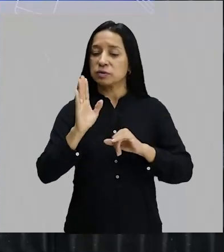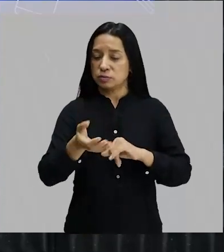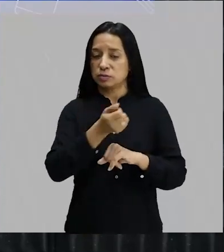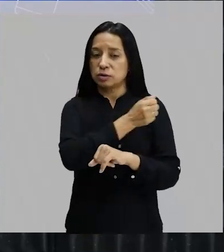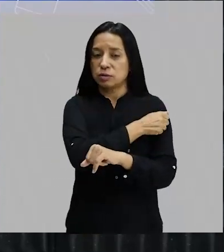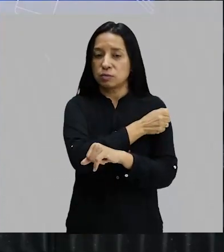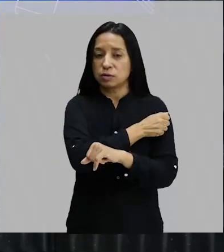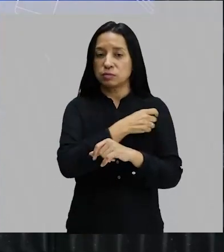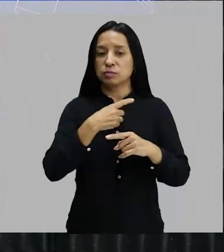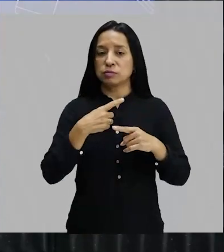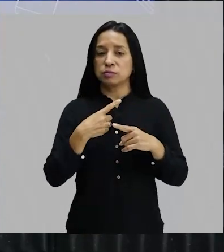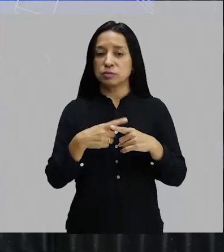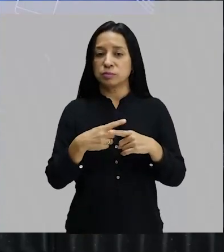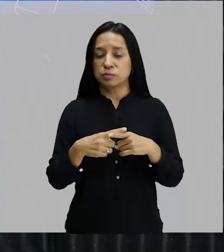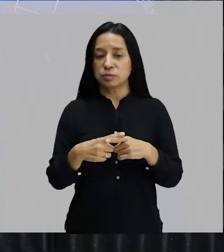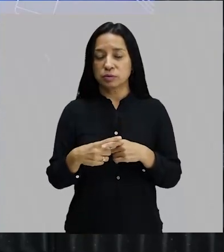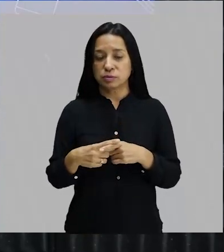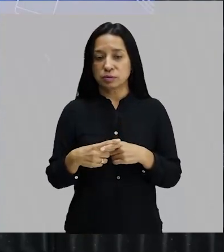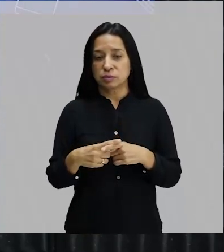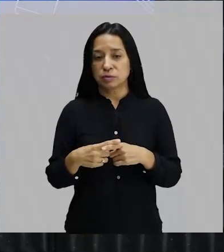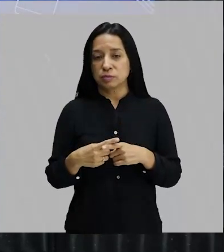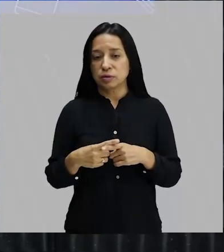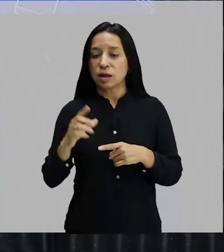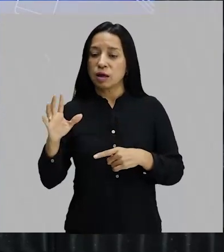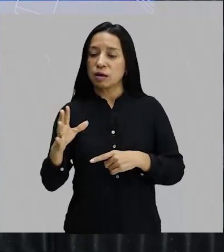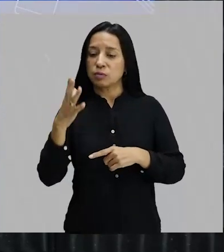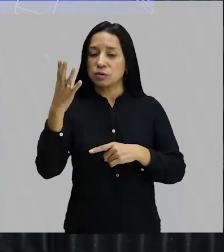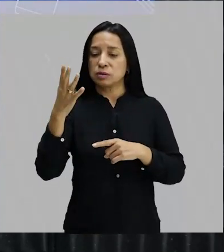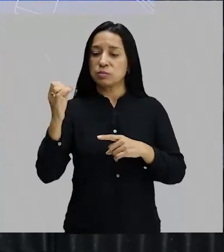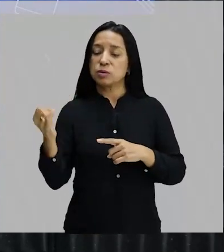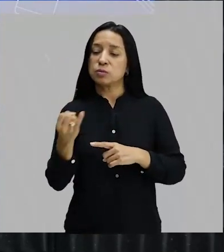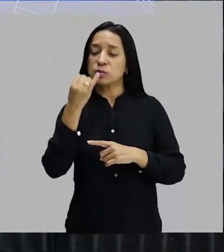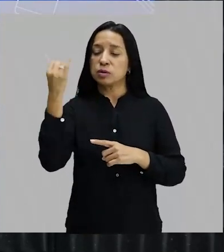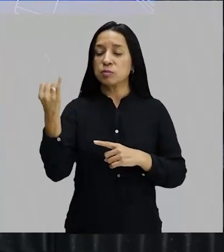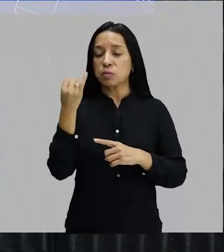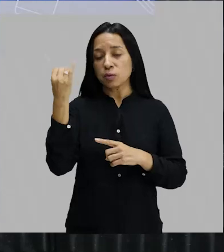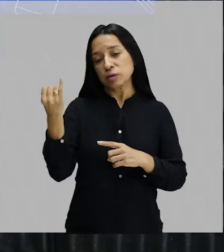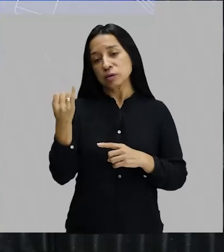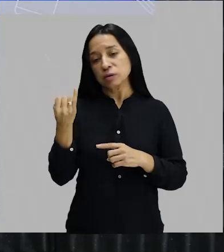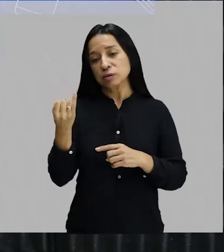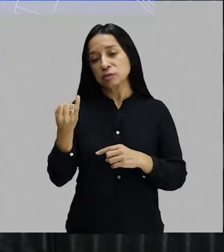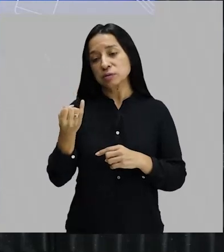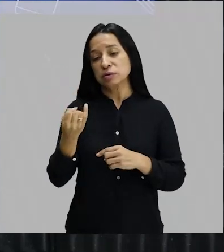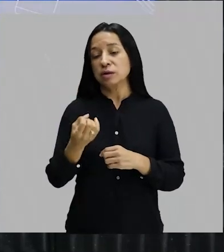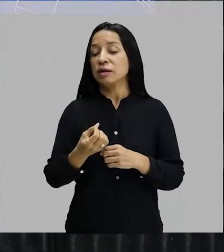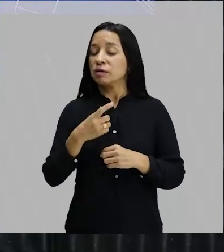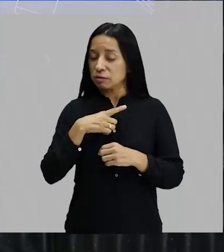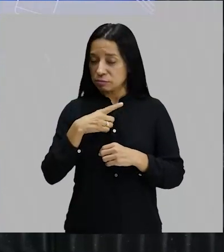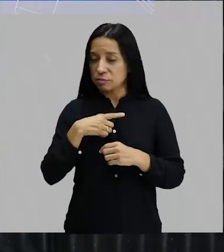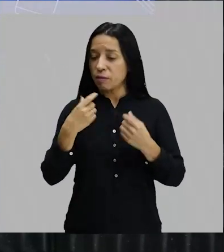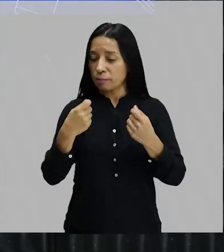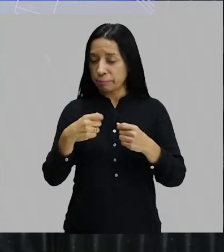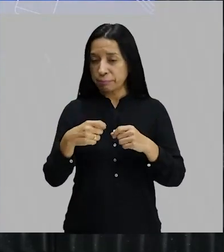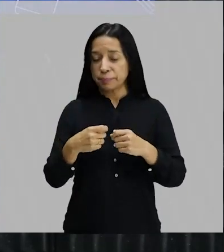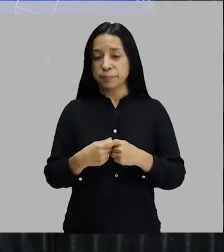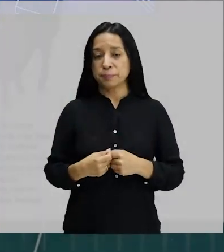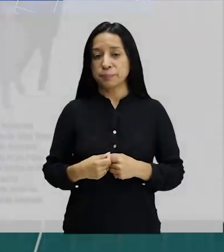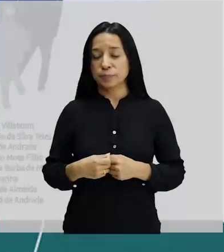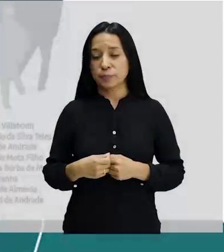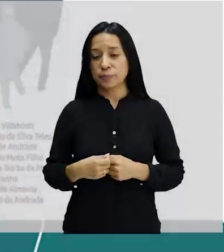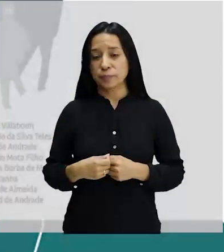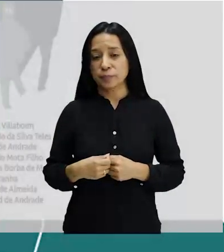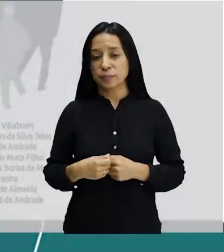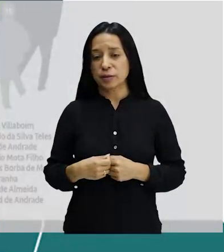alunos, porque com um centenário de um acontecimento tão importante desse, é impossível a coisa não ser tratada.